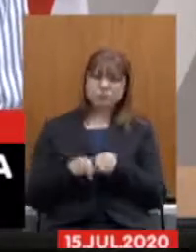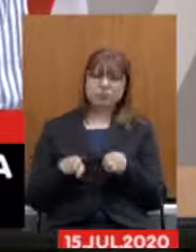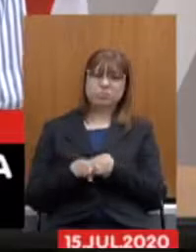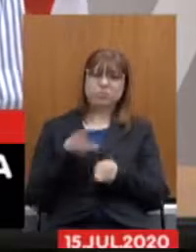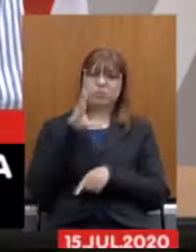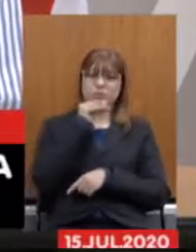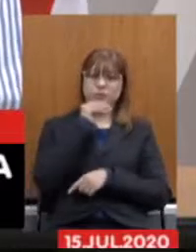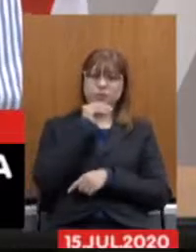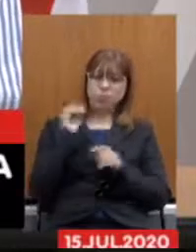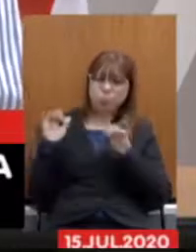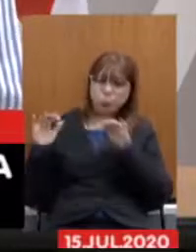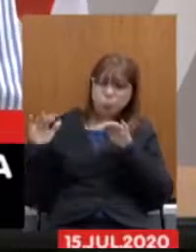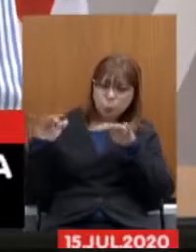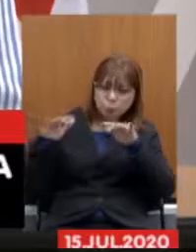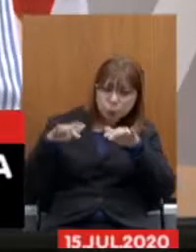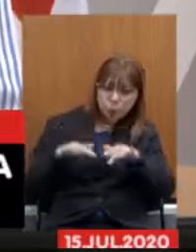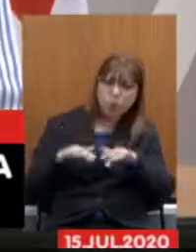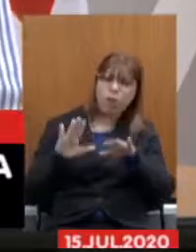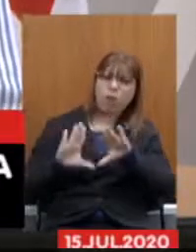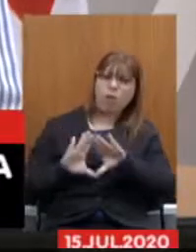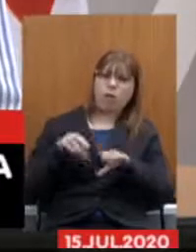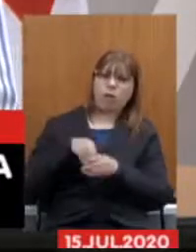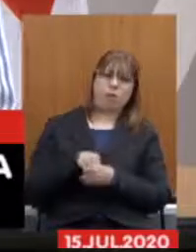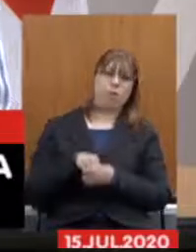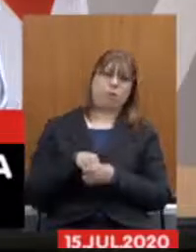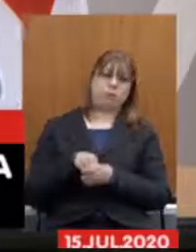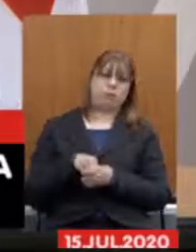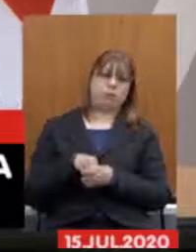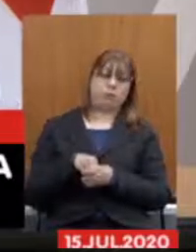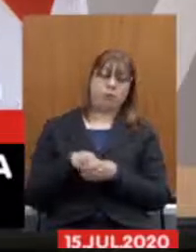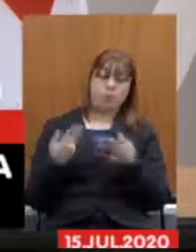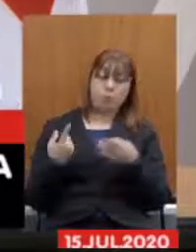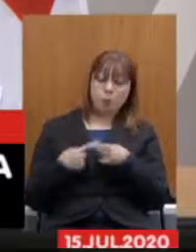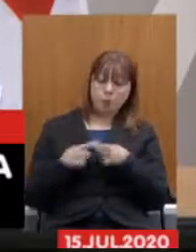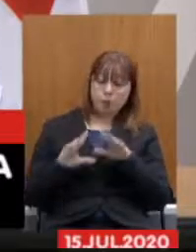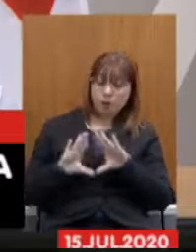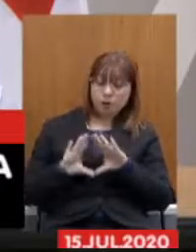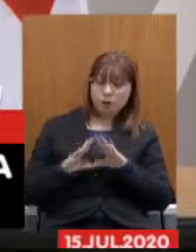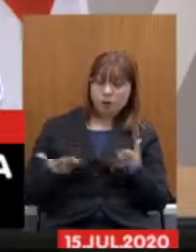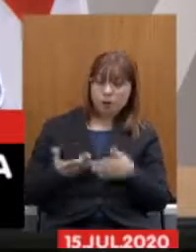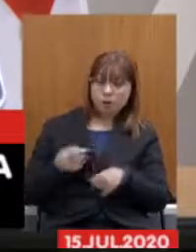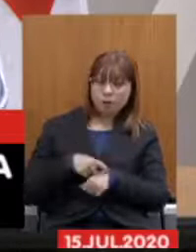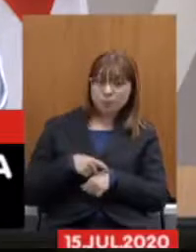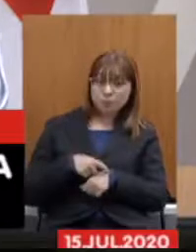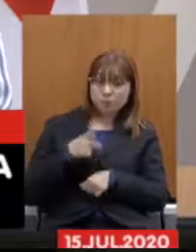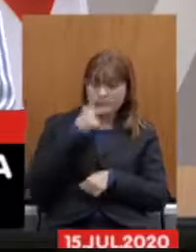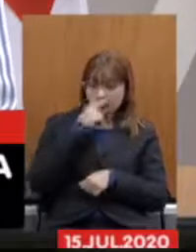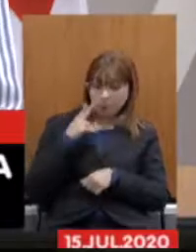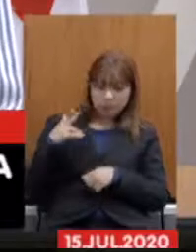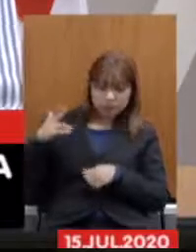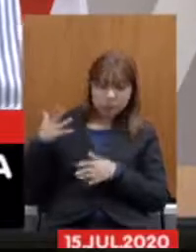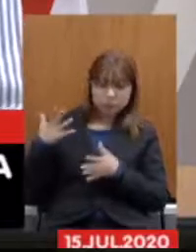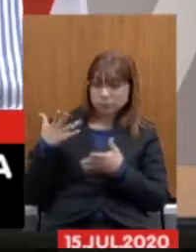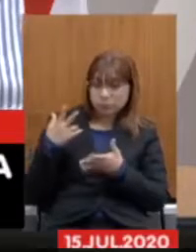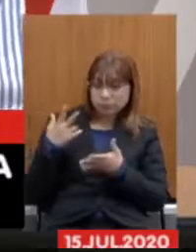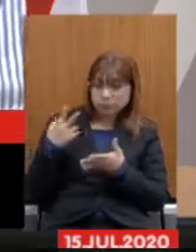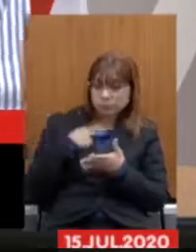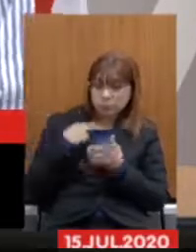assembleia esta que o momento é impeditivo devido à pandemia